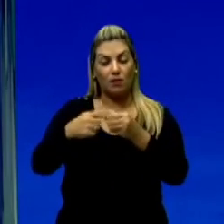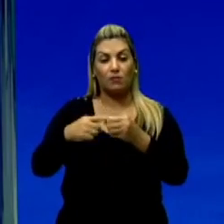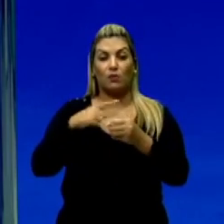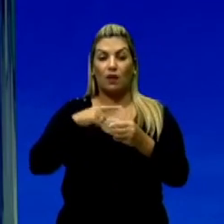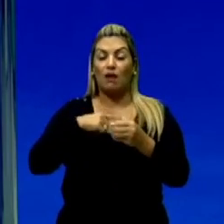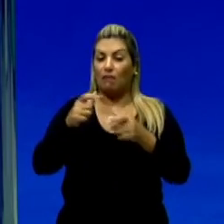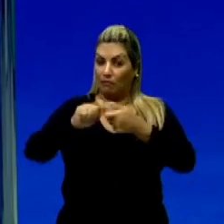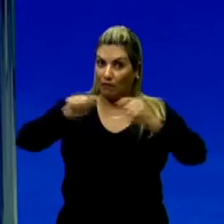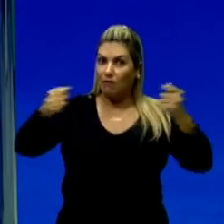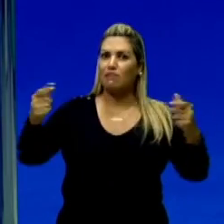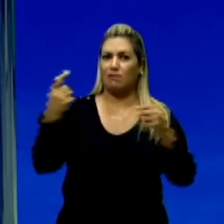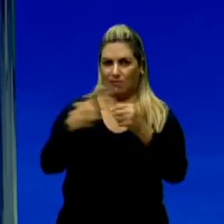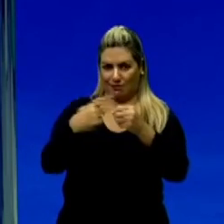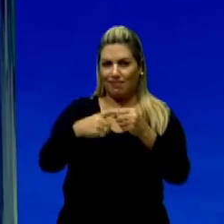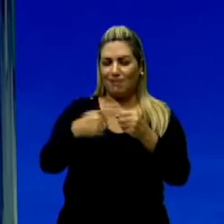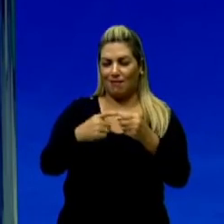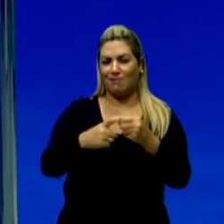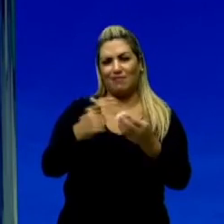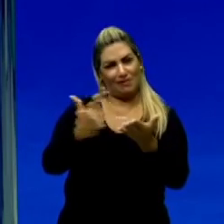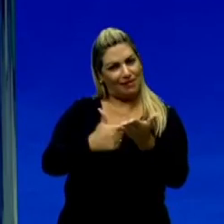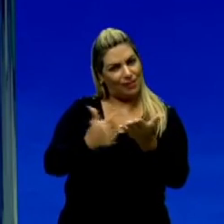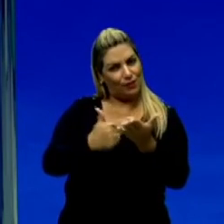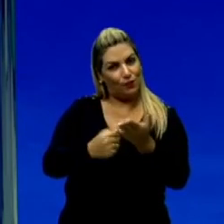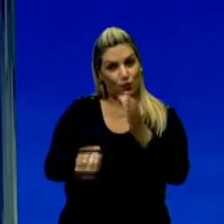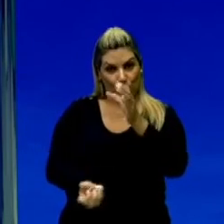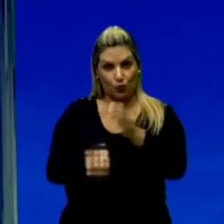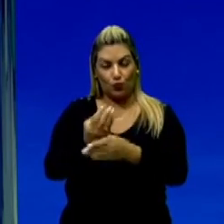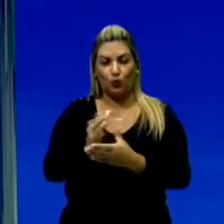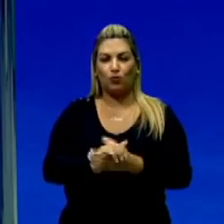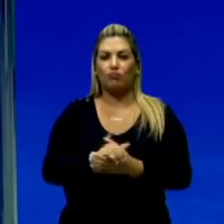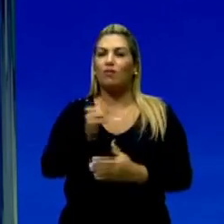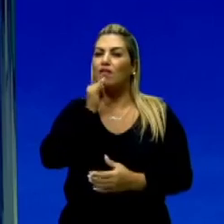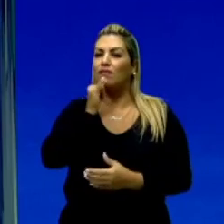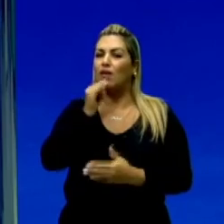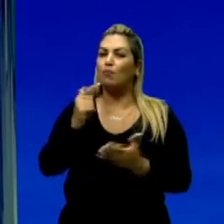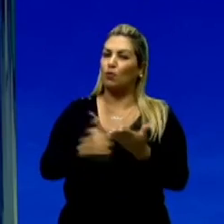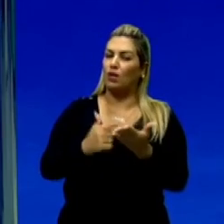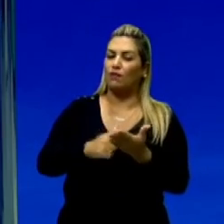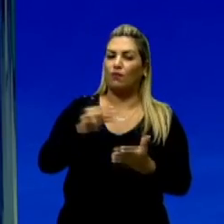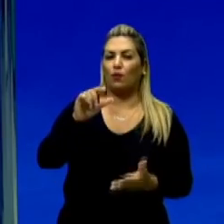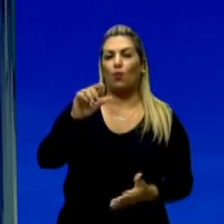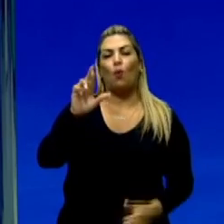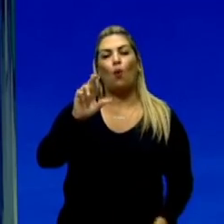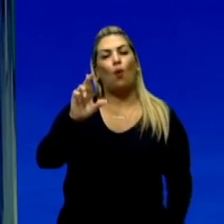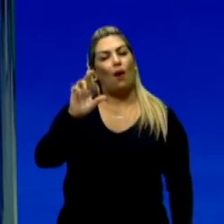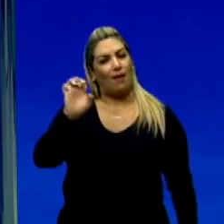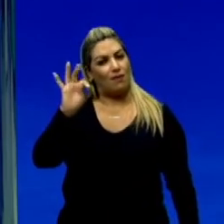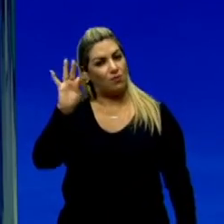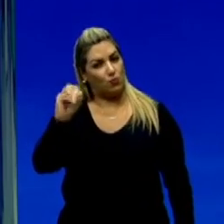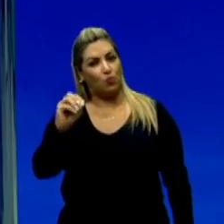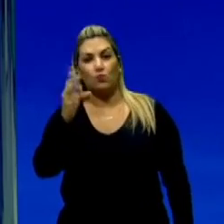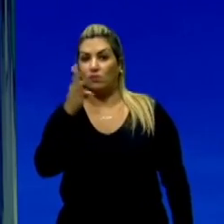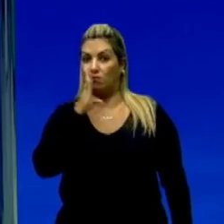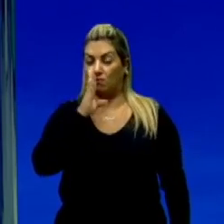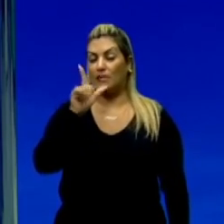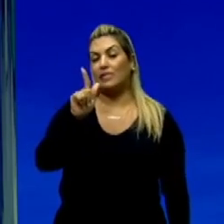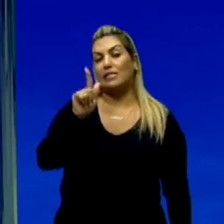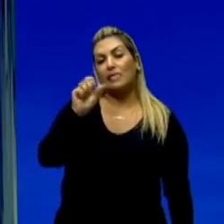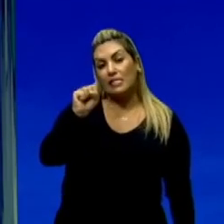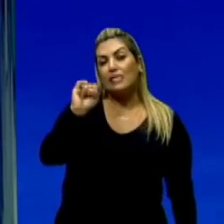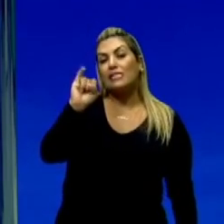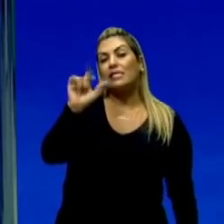grandes cidades. Nós temos um exemplo, o resto é silêncio, do Érico Veríssimo. E a